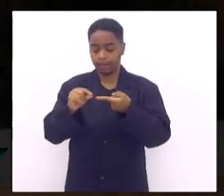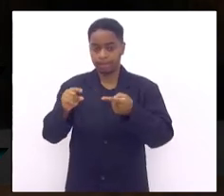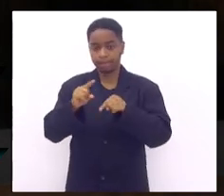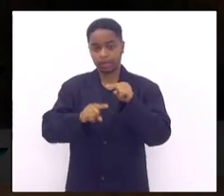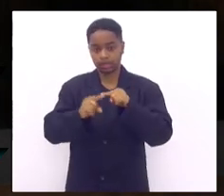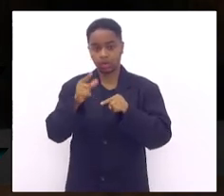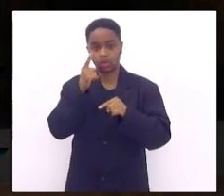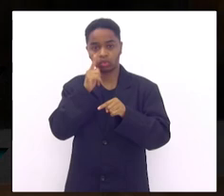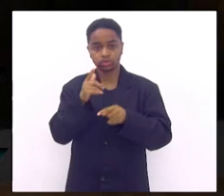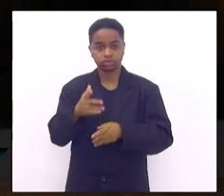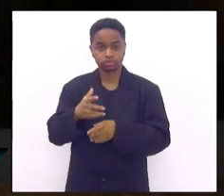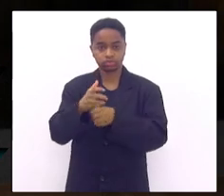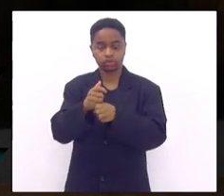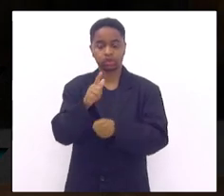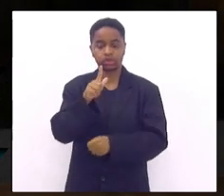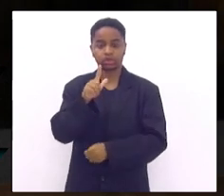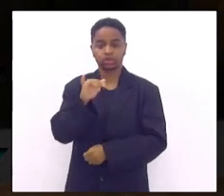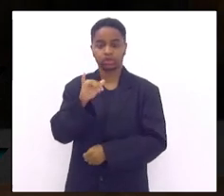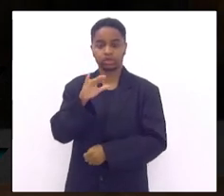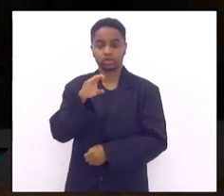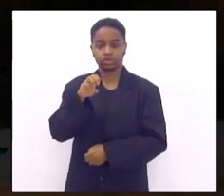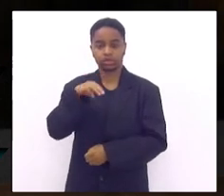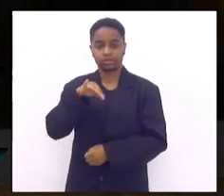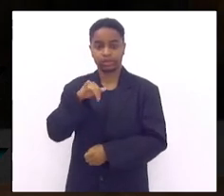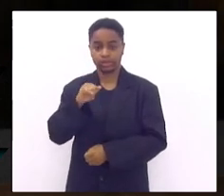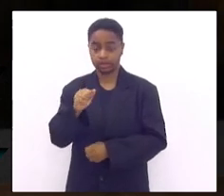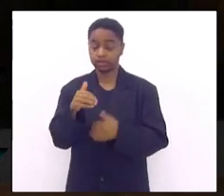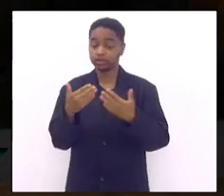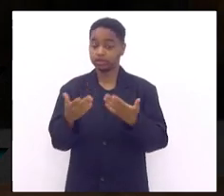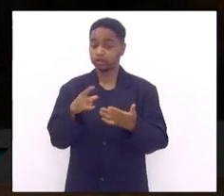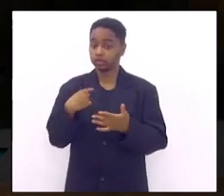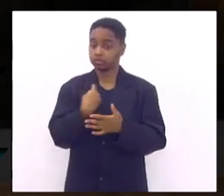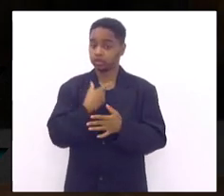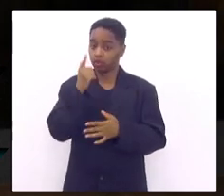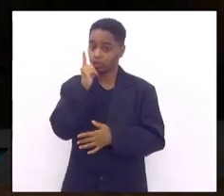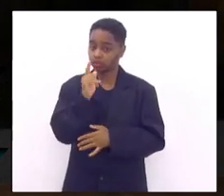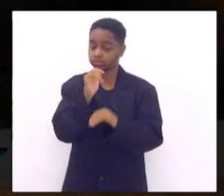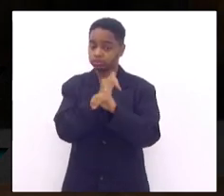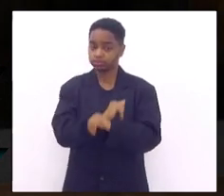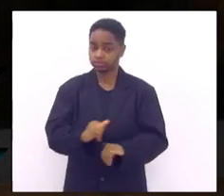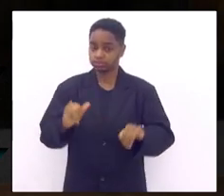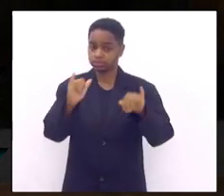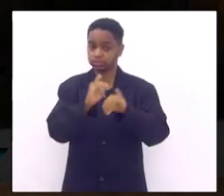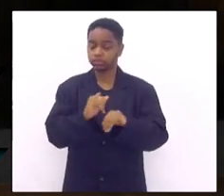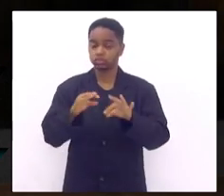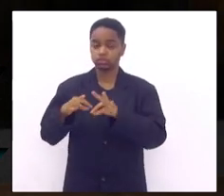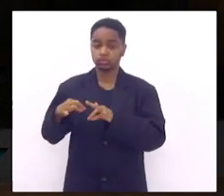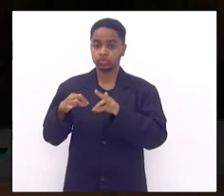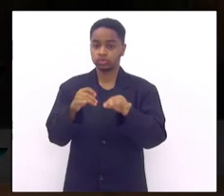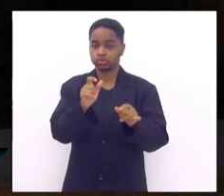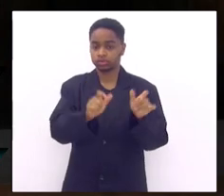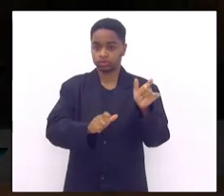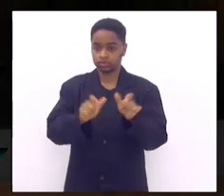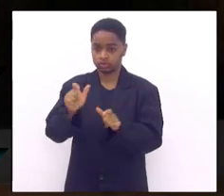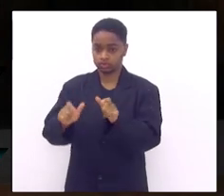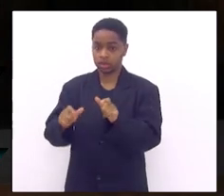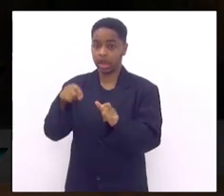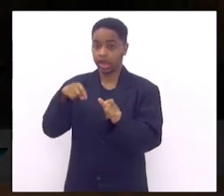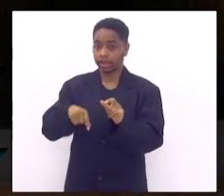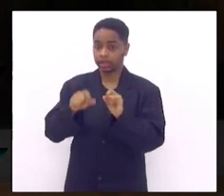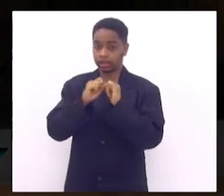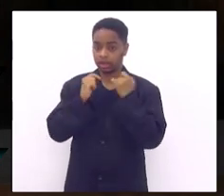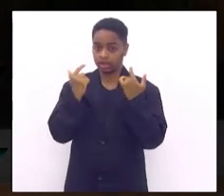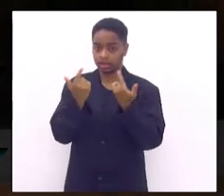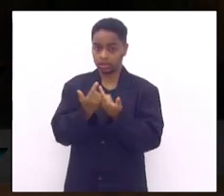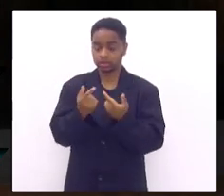glicemia então nós podemos dizer para todos que o diabetes e essa casa